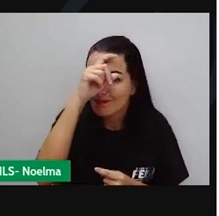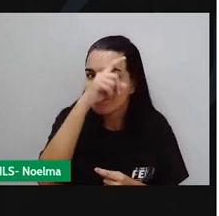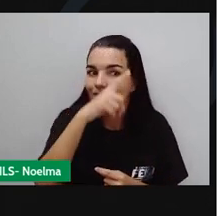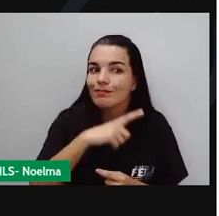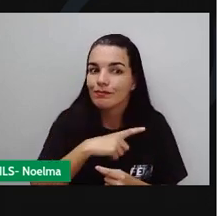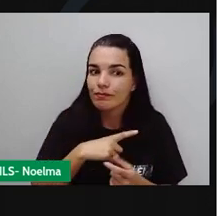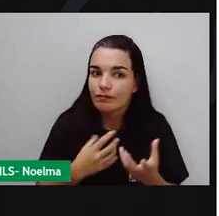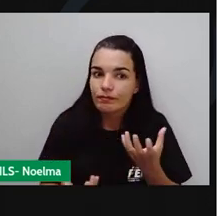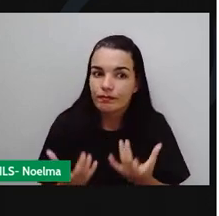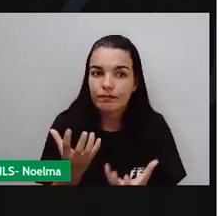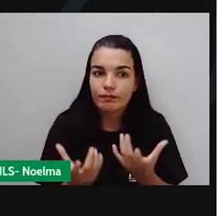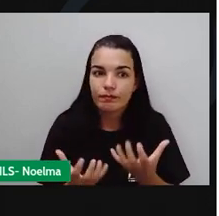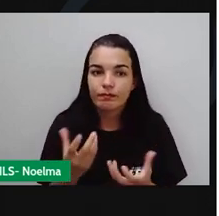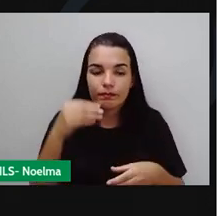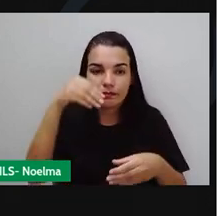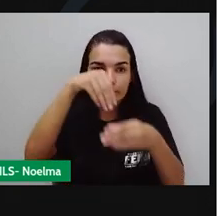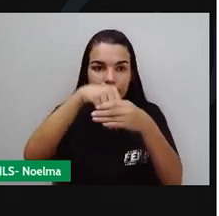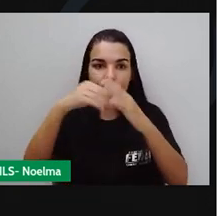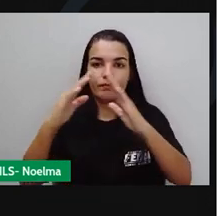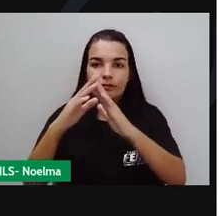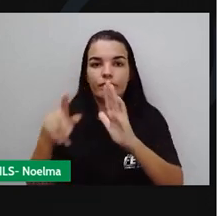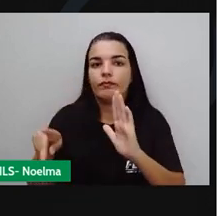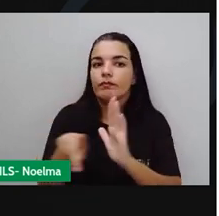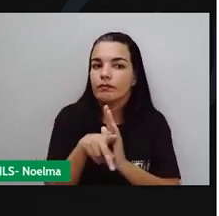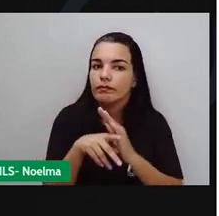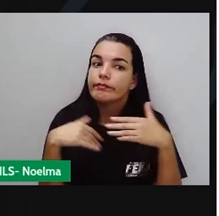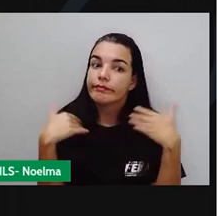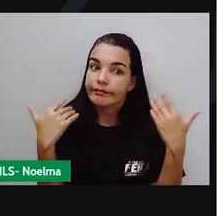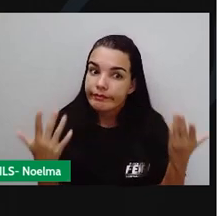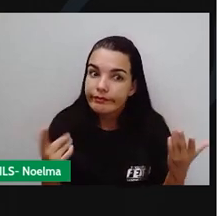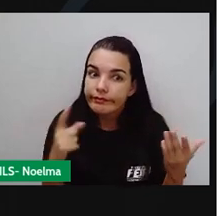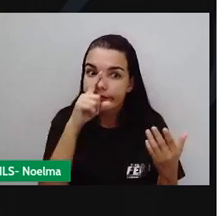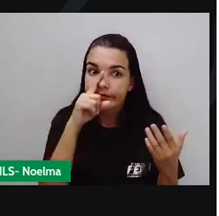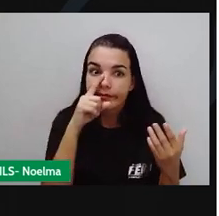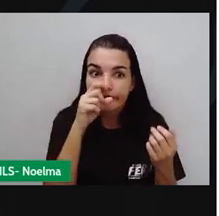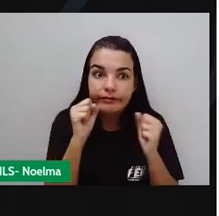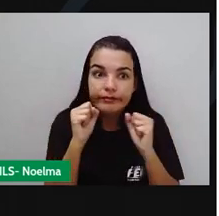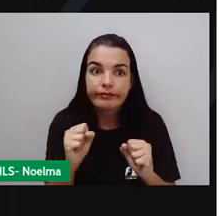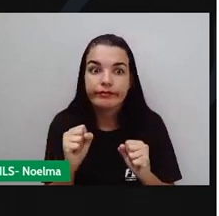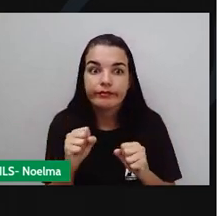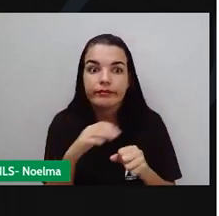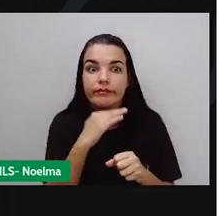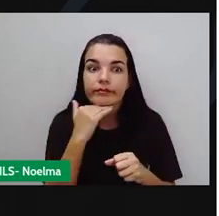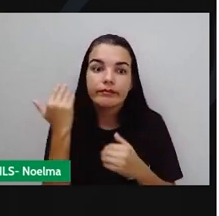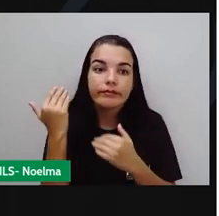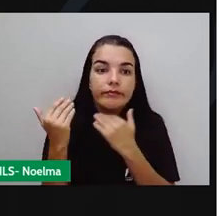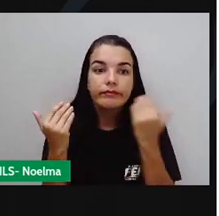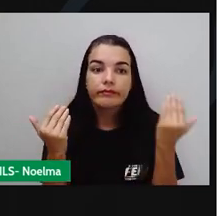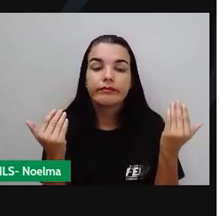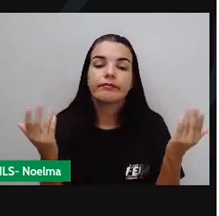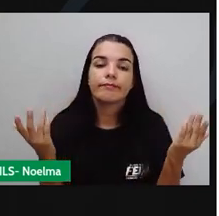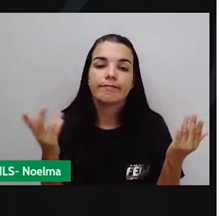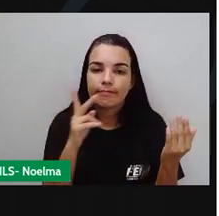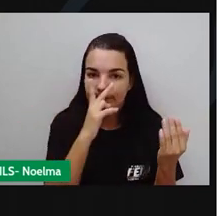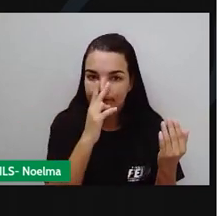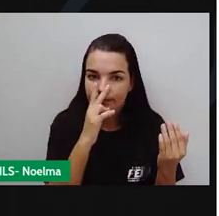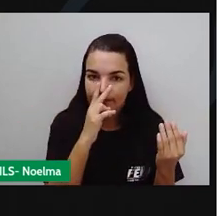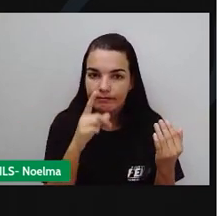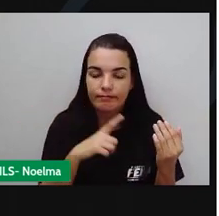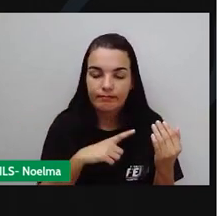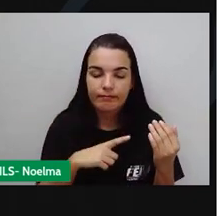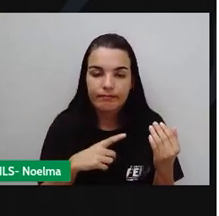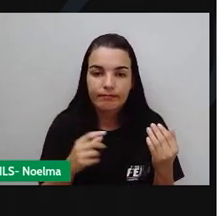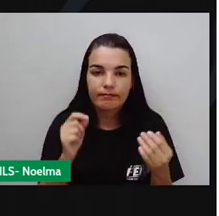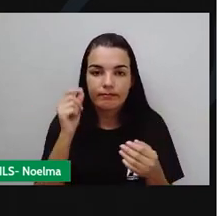em uma residência, né? Ele se lastreia muito rápido, né? Então dificilmente a gente consegue combater ele ali a tempo de salvar alguma coisa. E esses